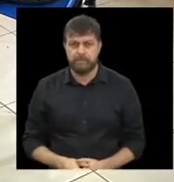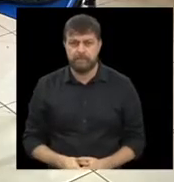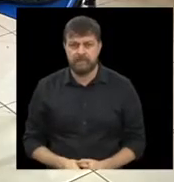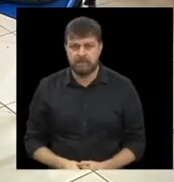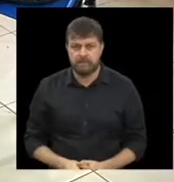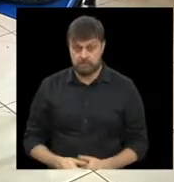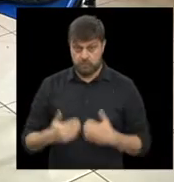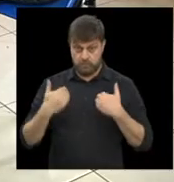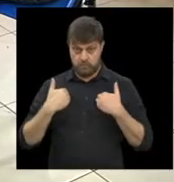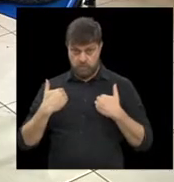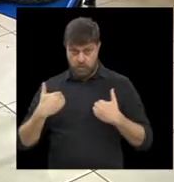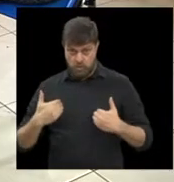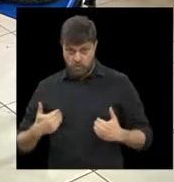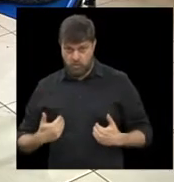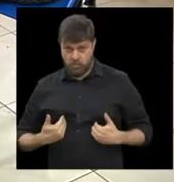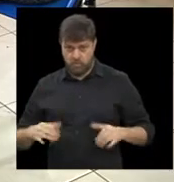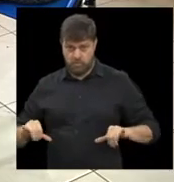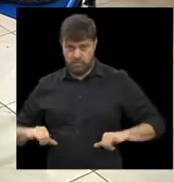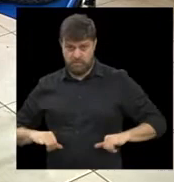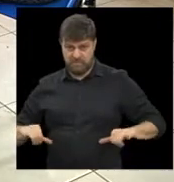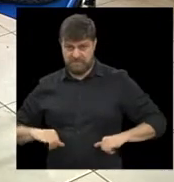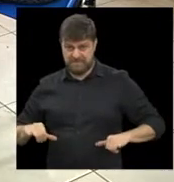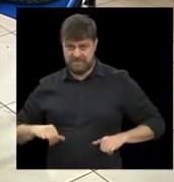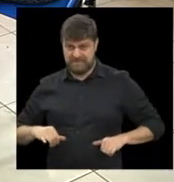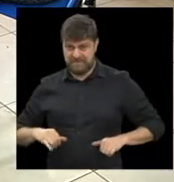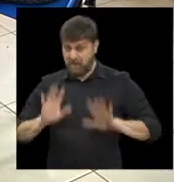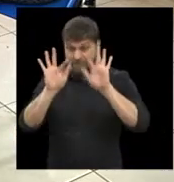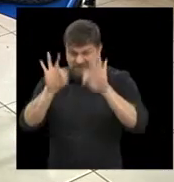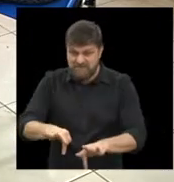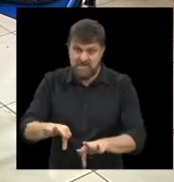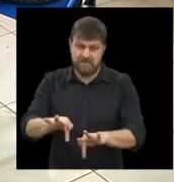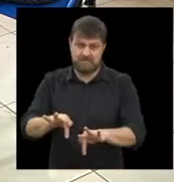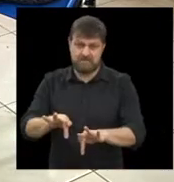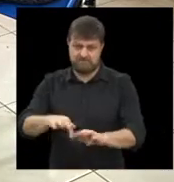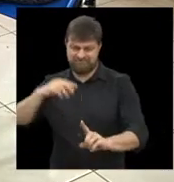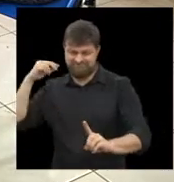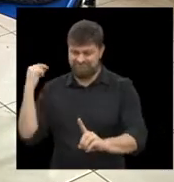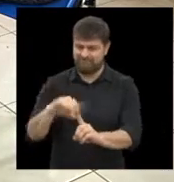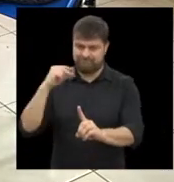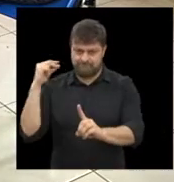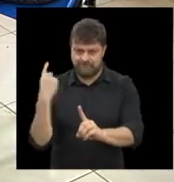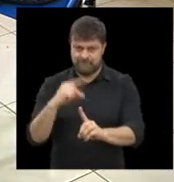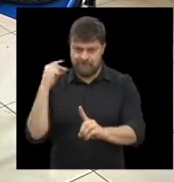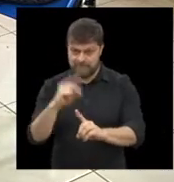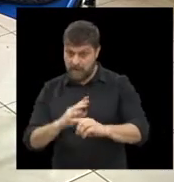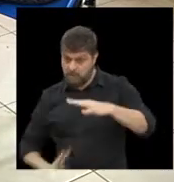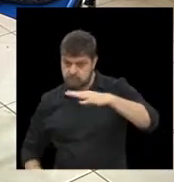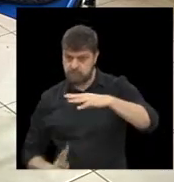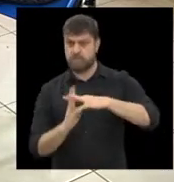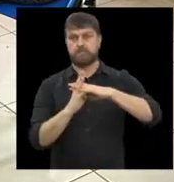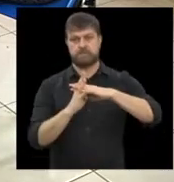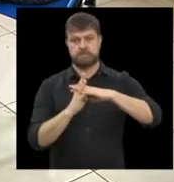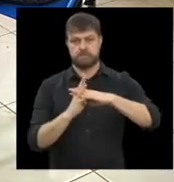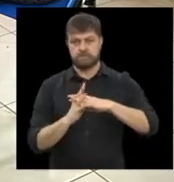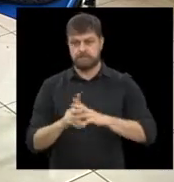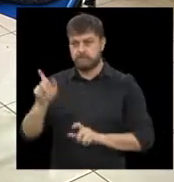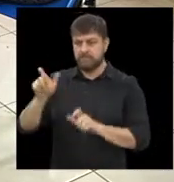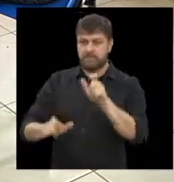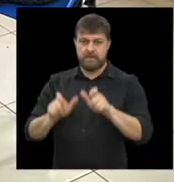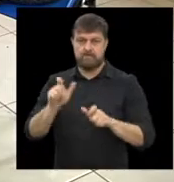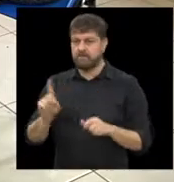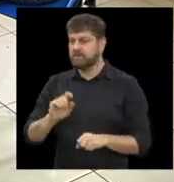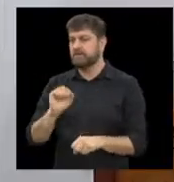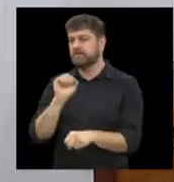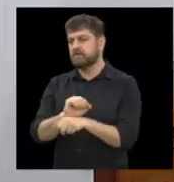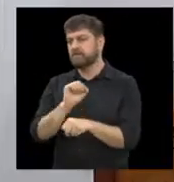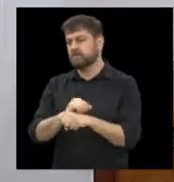integridade física seria o último estágio. É a hora que chega no ápice, né. Então muitas pessoas não esperam chegar